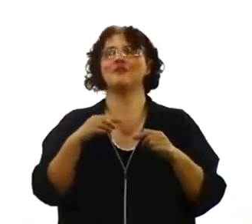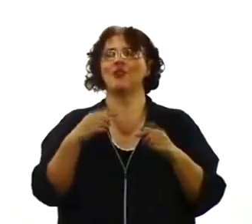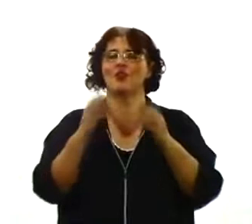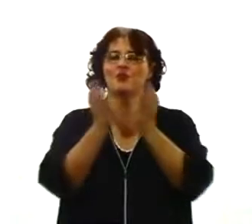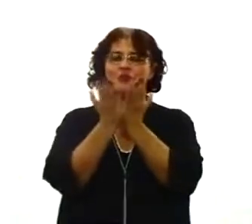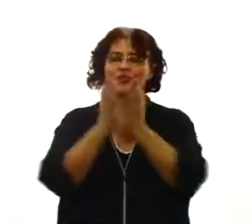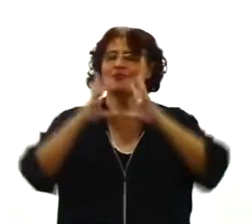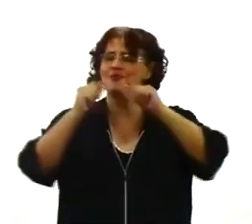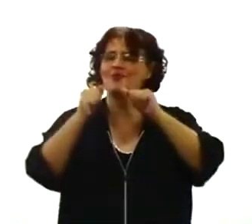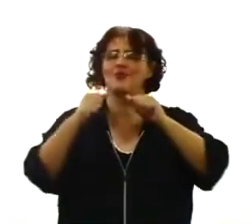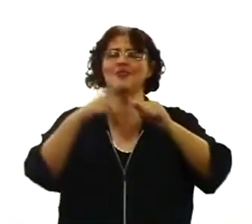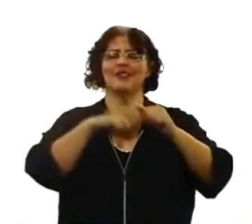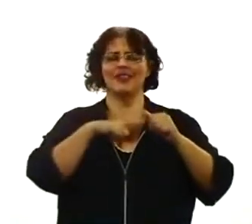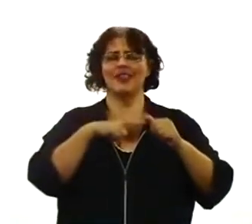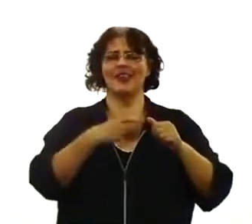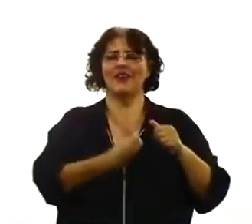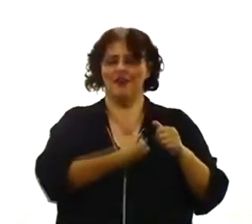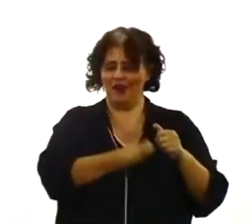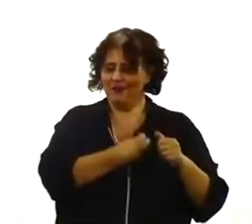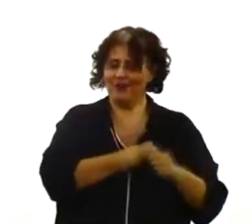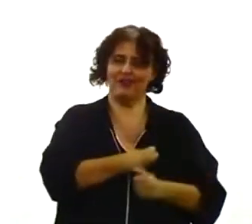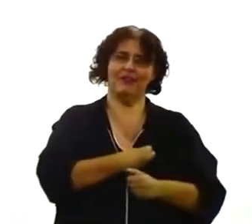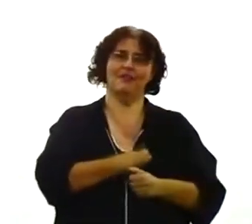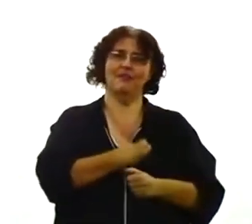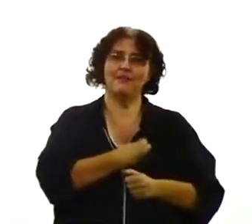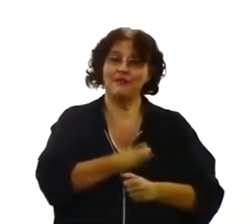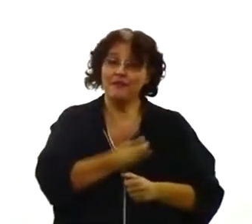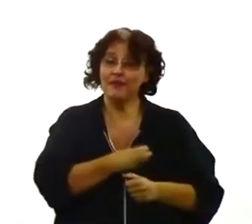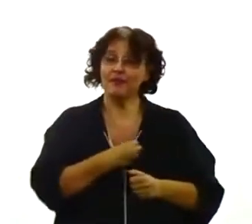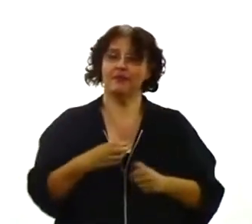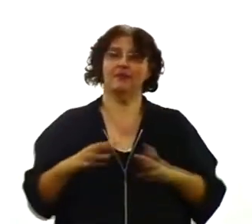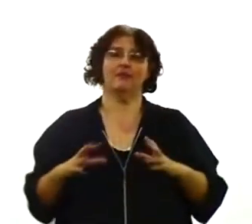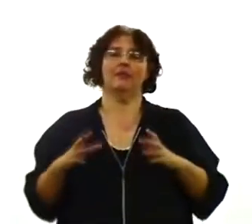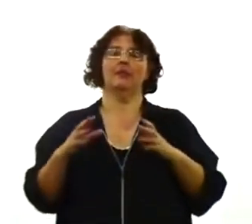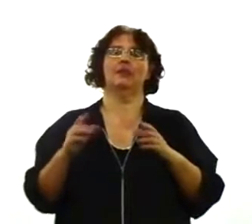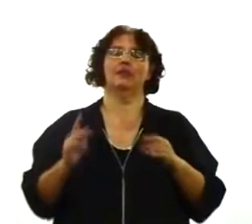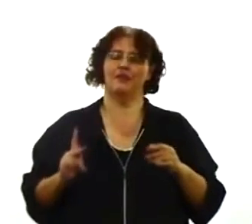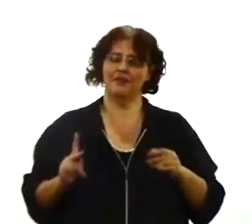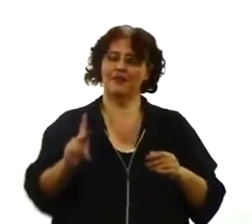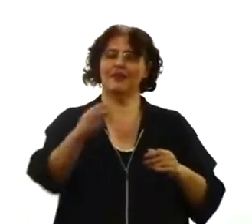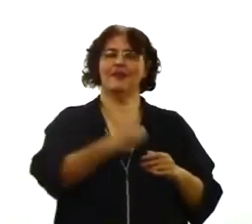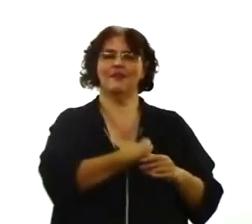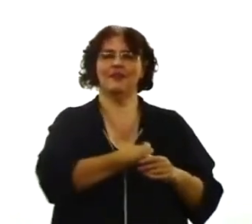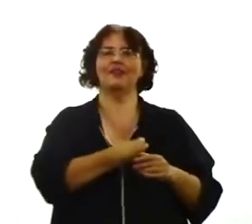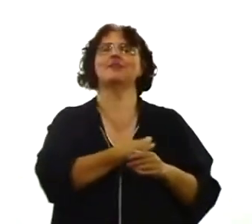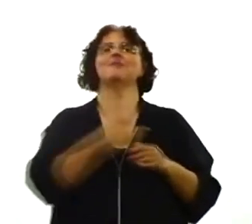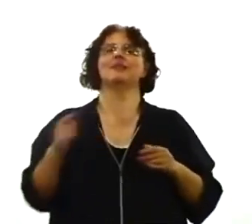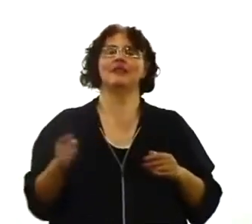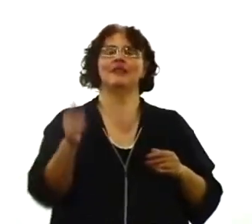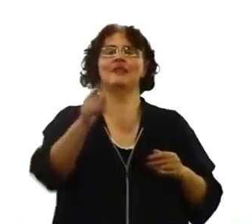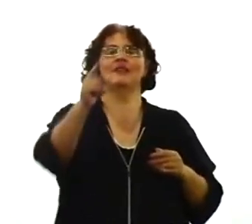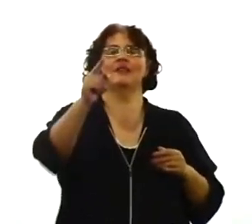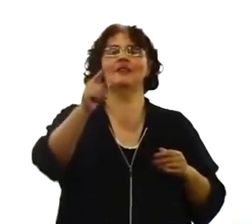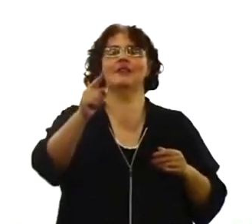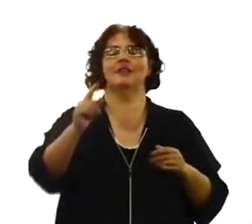então, isso é uma consequência. Por isso, a consequência de todo o que não crer é permanecer como inimigo de Deus. E a consequência